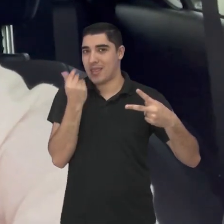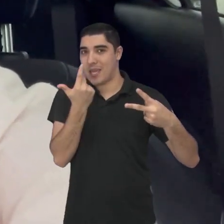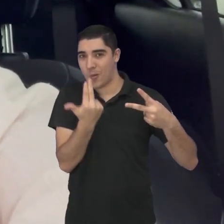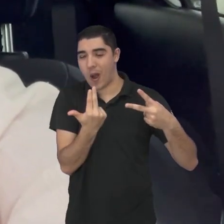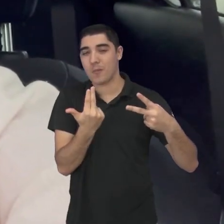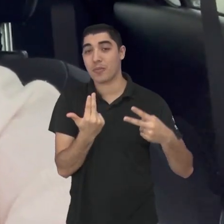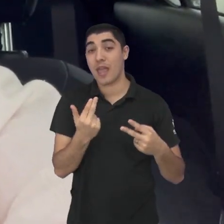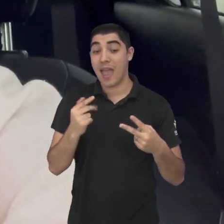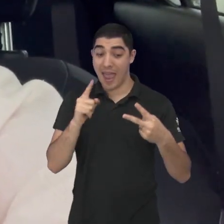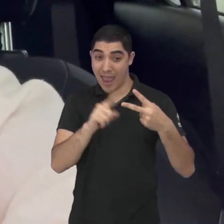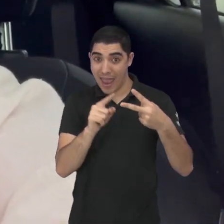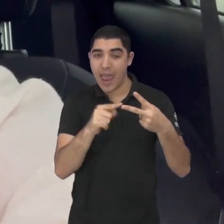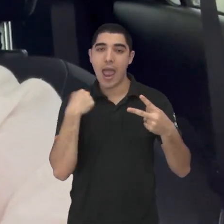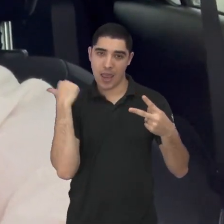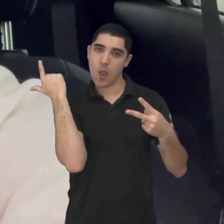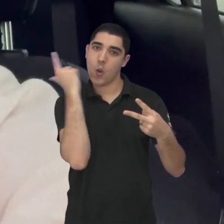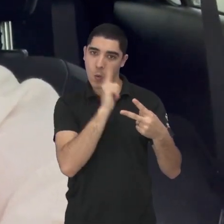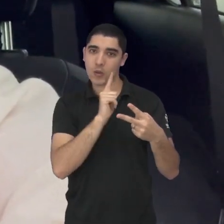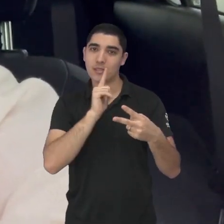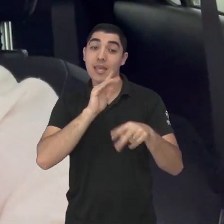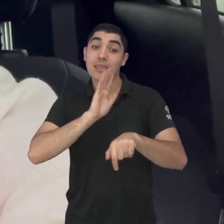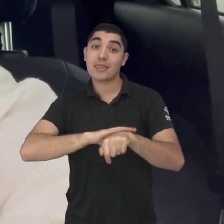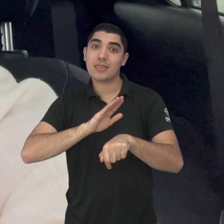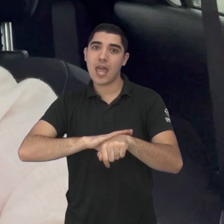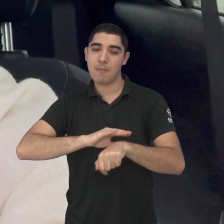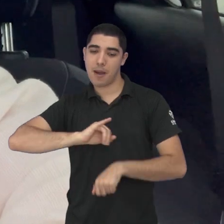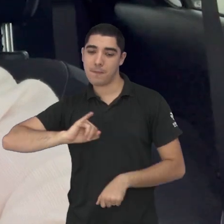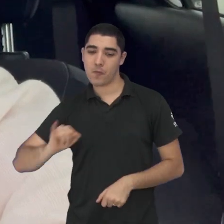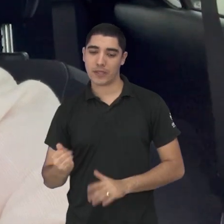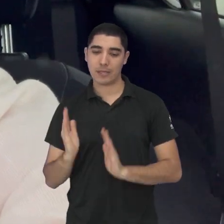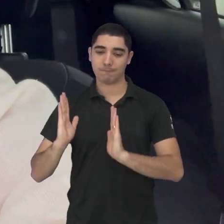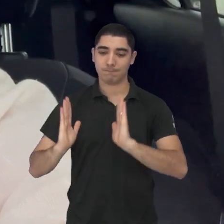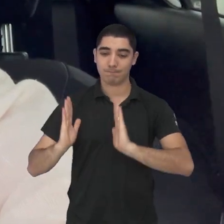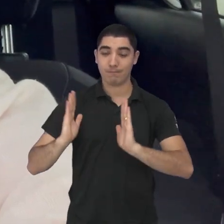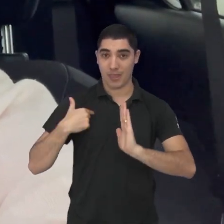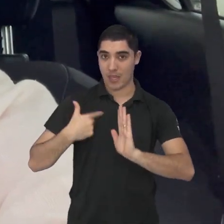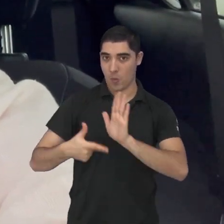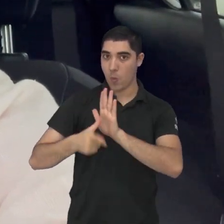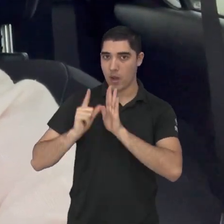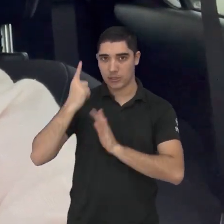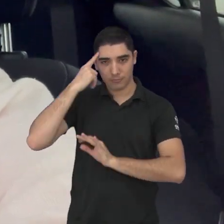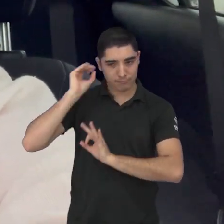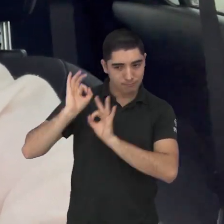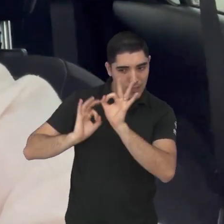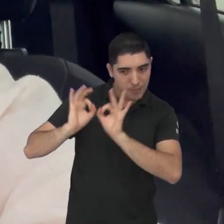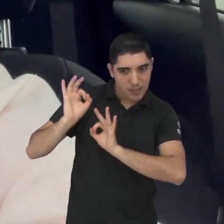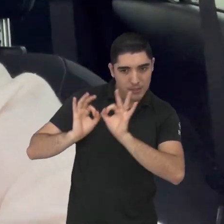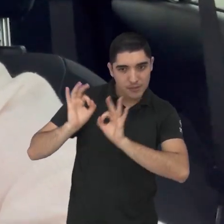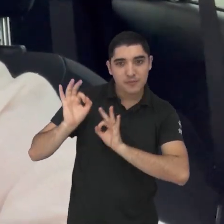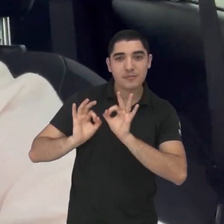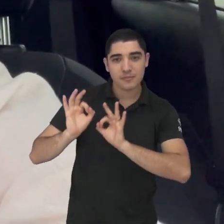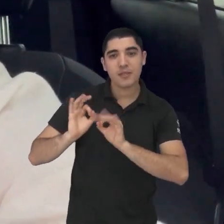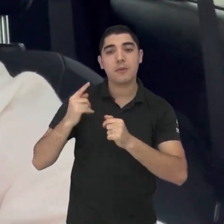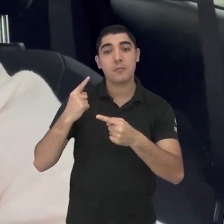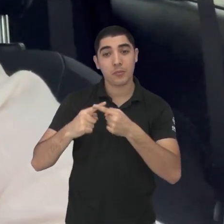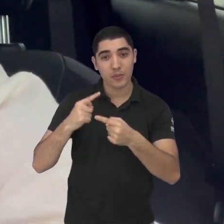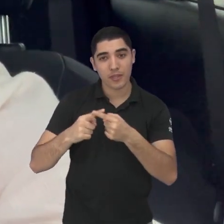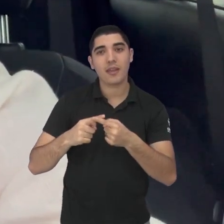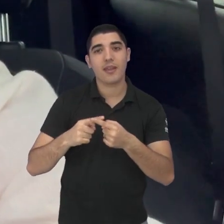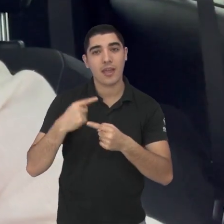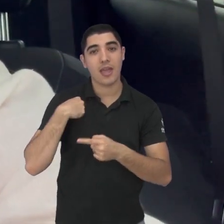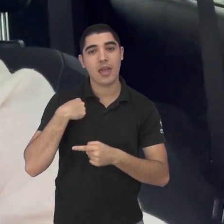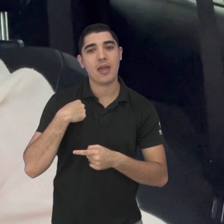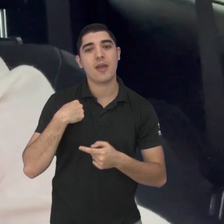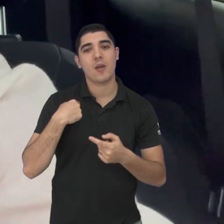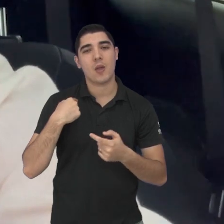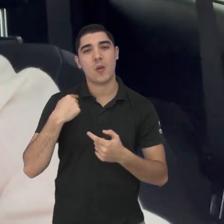eu tive um pouco mais de tempo na segunda gravidez eu me planejei mais então já que eu já troquei já virei